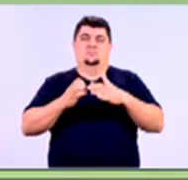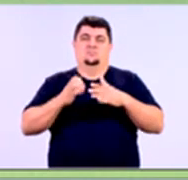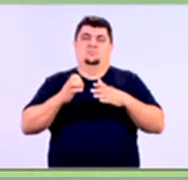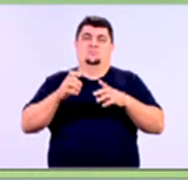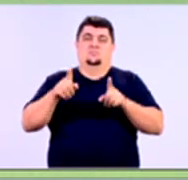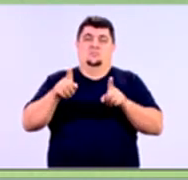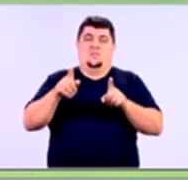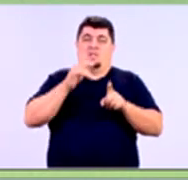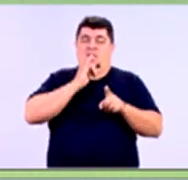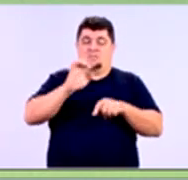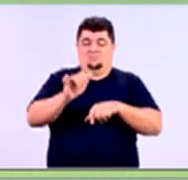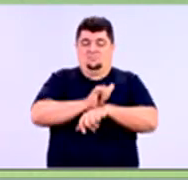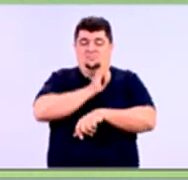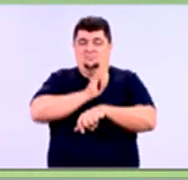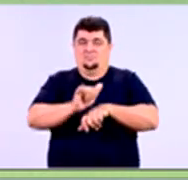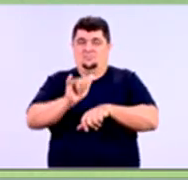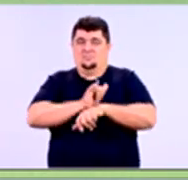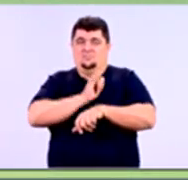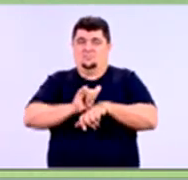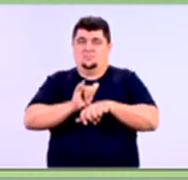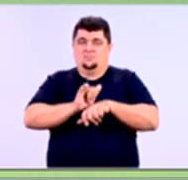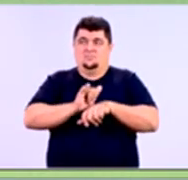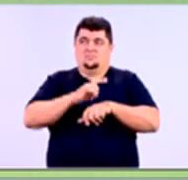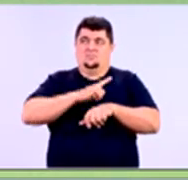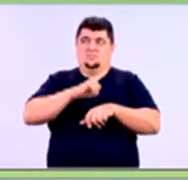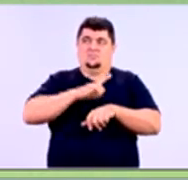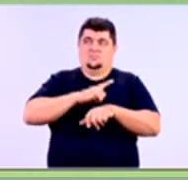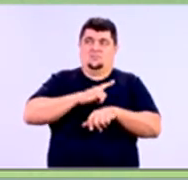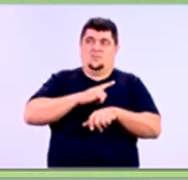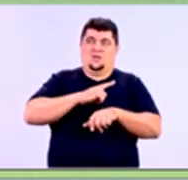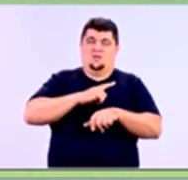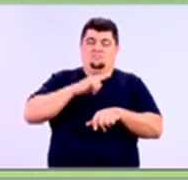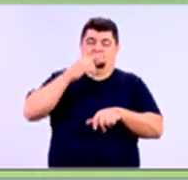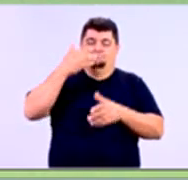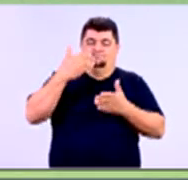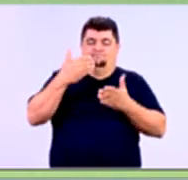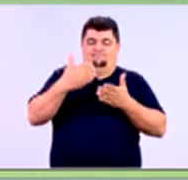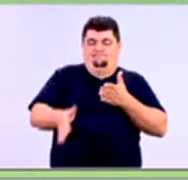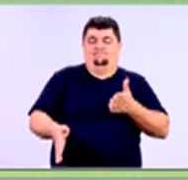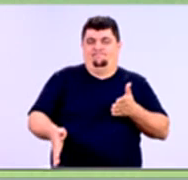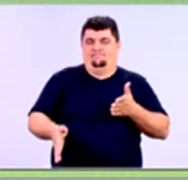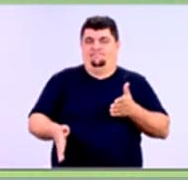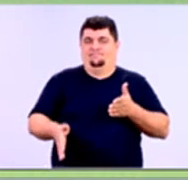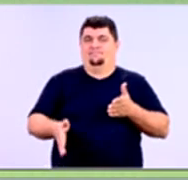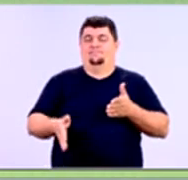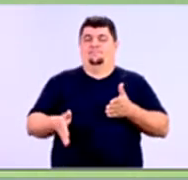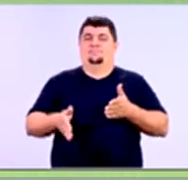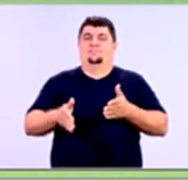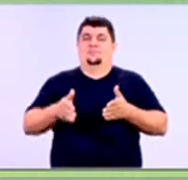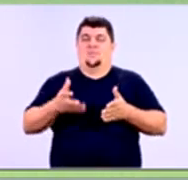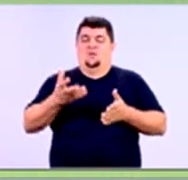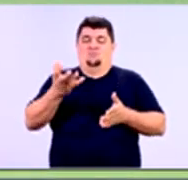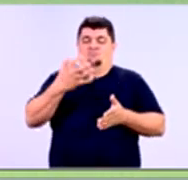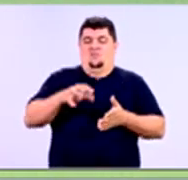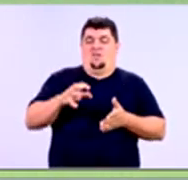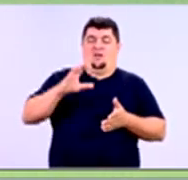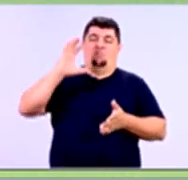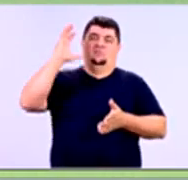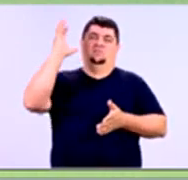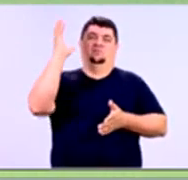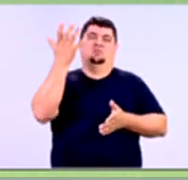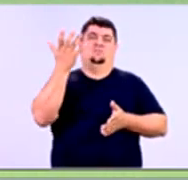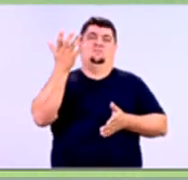há estratégia para lidar com a situação, quando o risco aconteceu, quando a situação desfavorável que a gente não queria aconteceu,